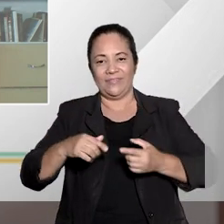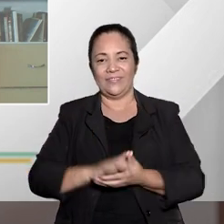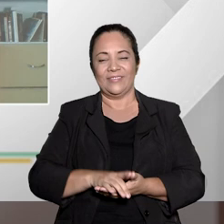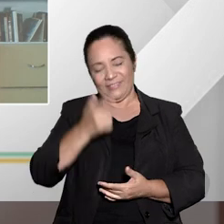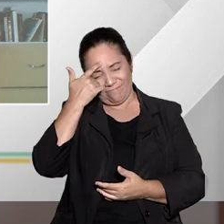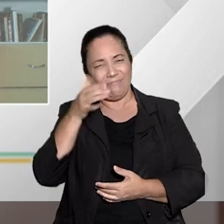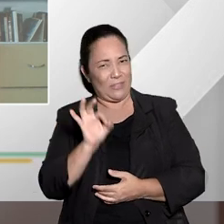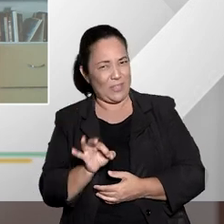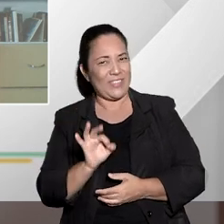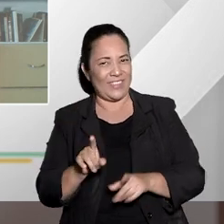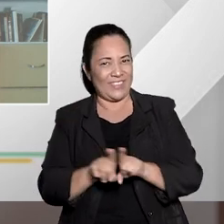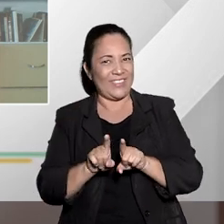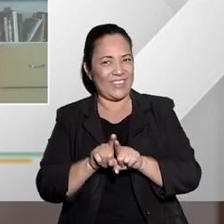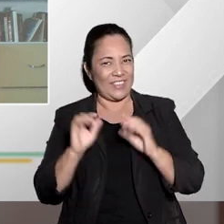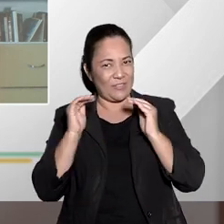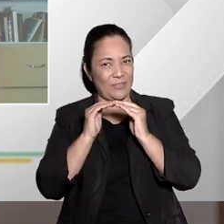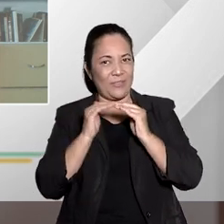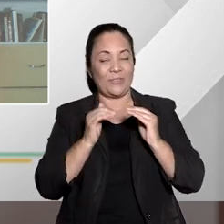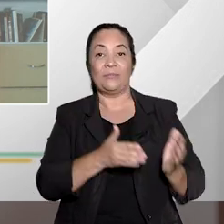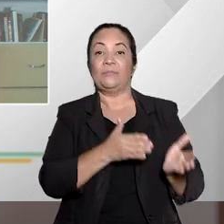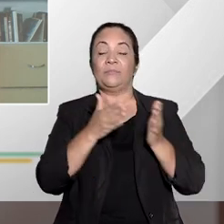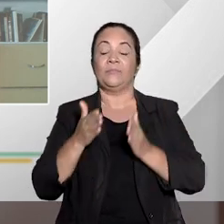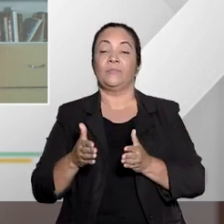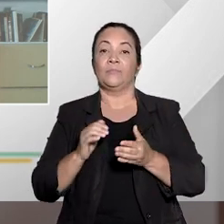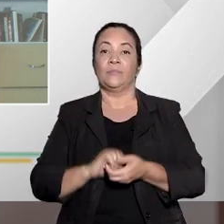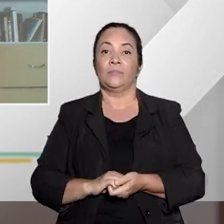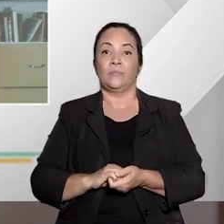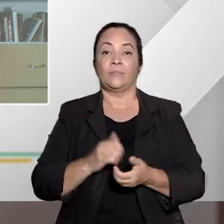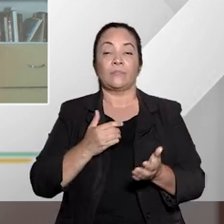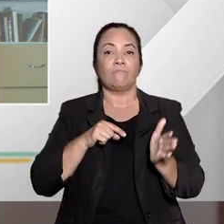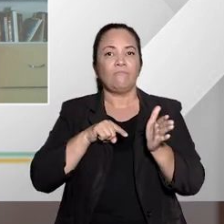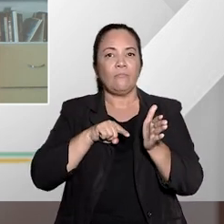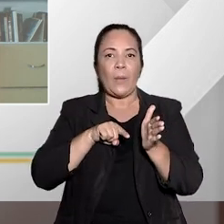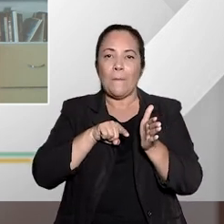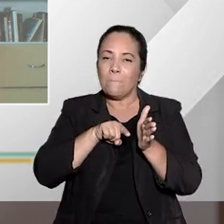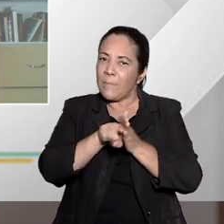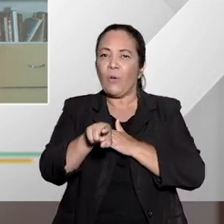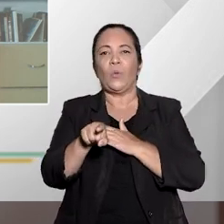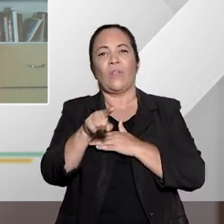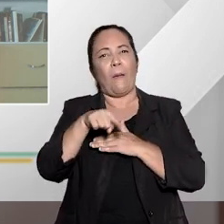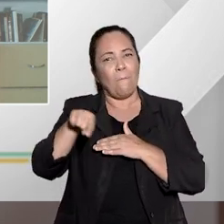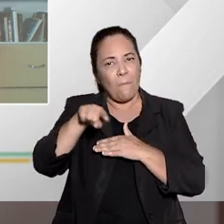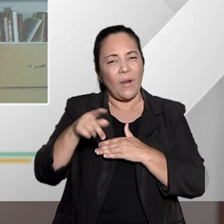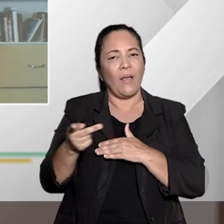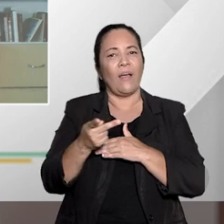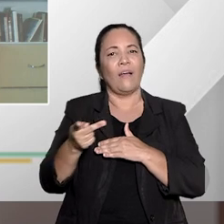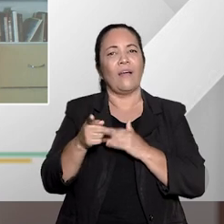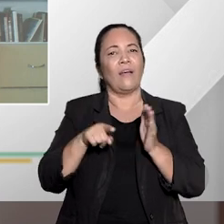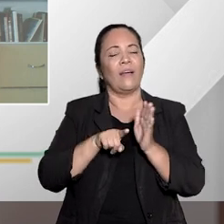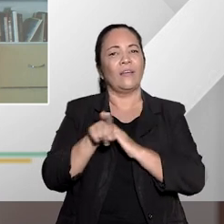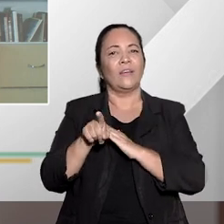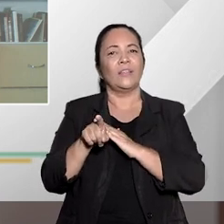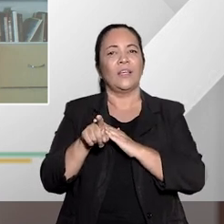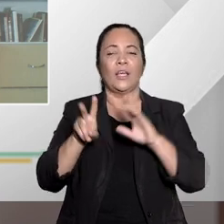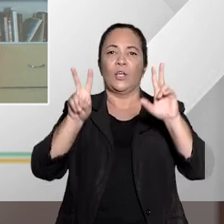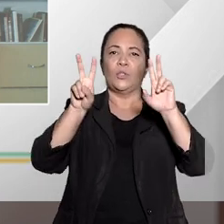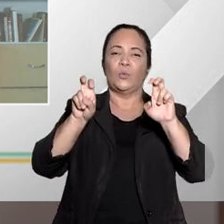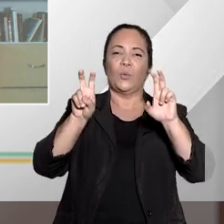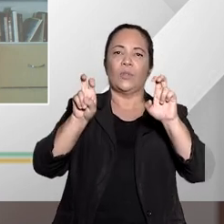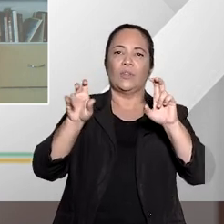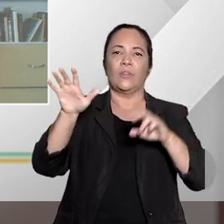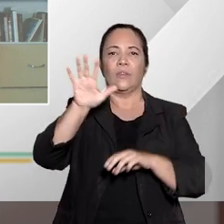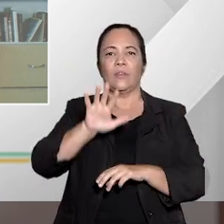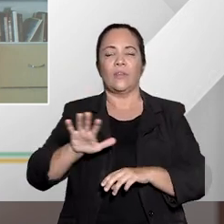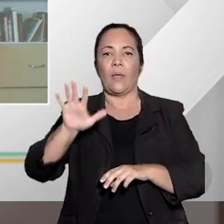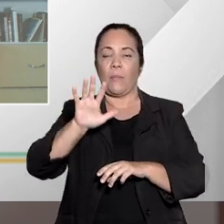também tenho certeza, viu, doutor Aragonê. Bom, eu quero começar com uma pergunta, assim, bem básica mesmo e introdutória ao nosso tema geral